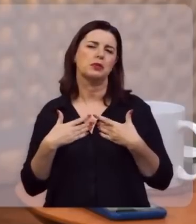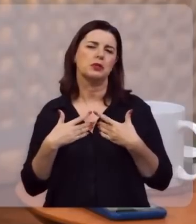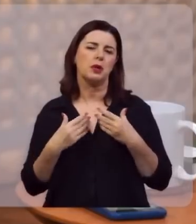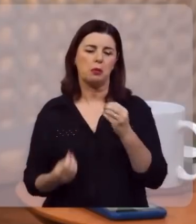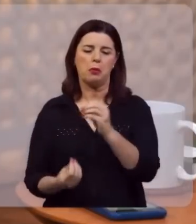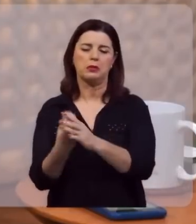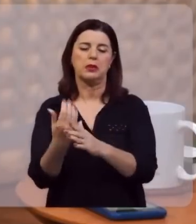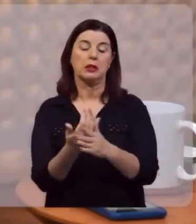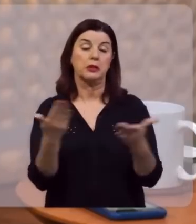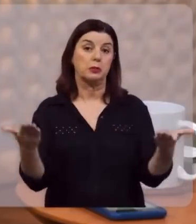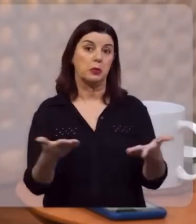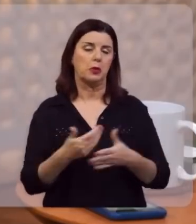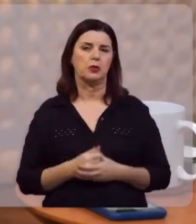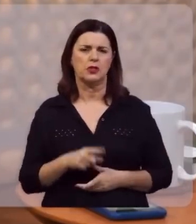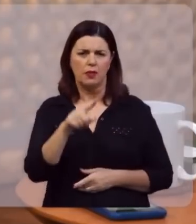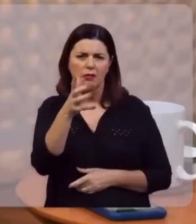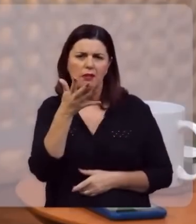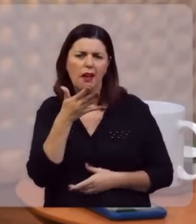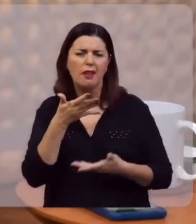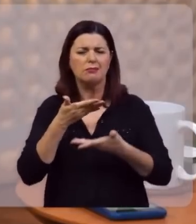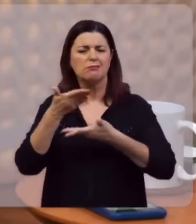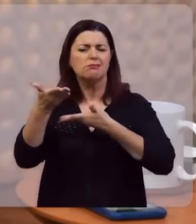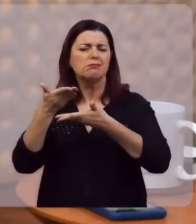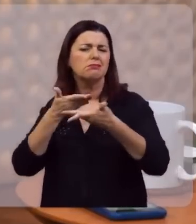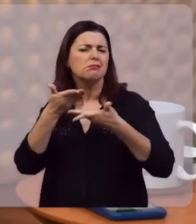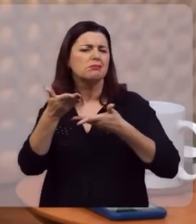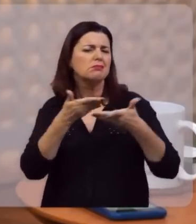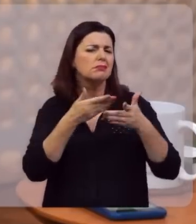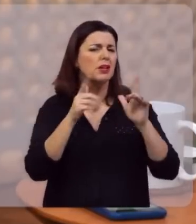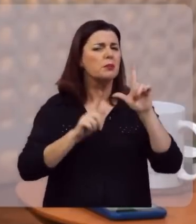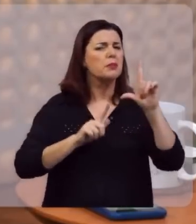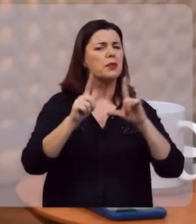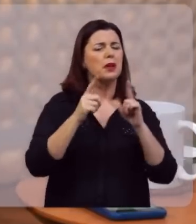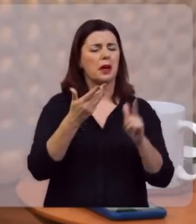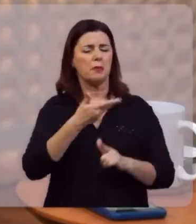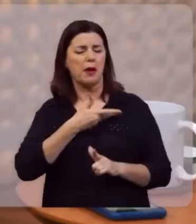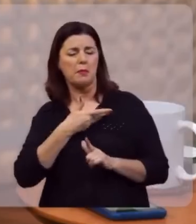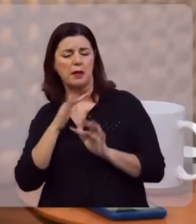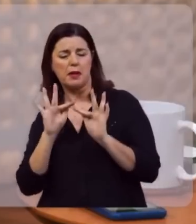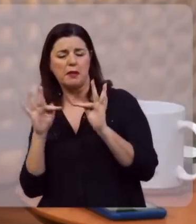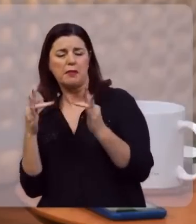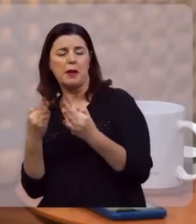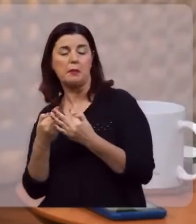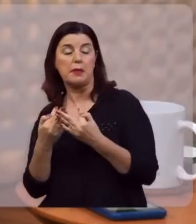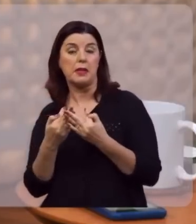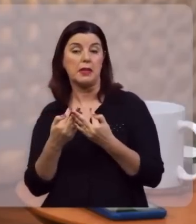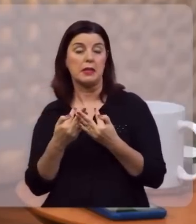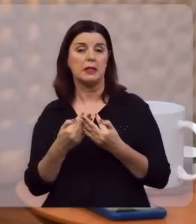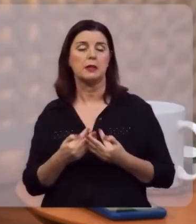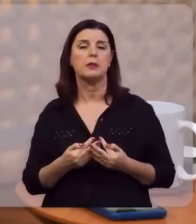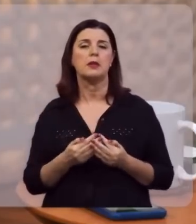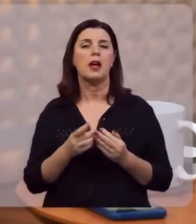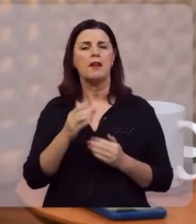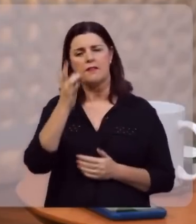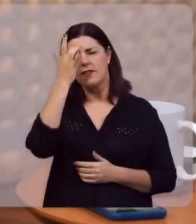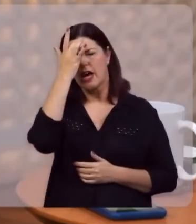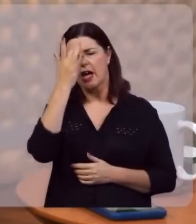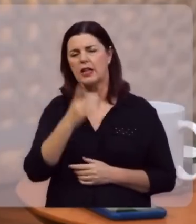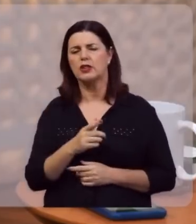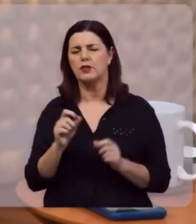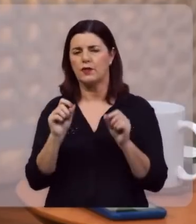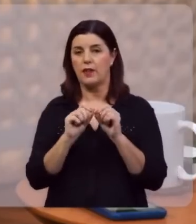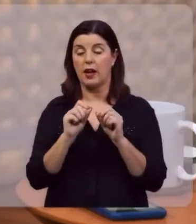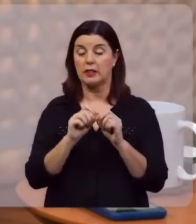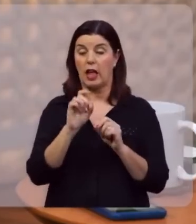que aconteceu aqui, e se você quer, compartilhar, esse programa, com seus amigos, parentes, pessoas próximas, a você, é muito